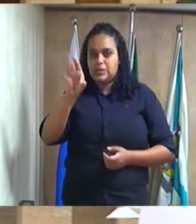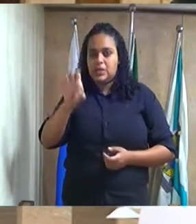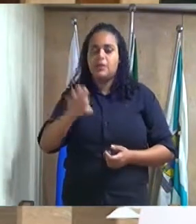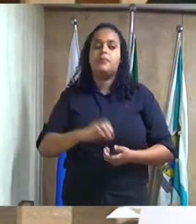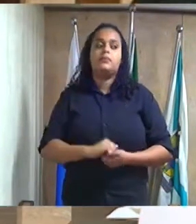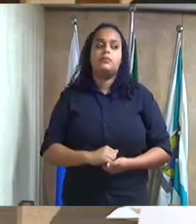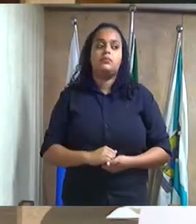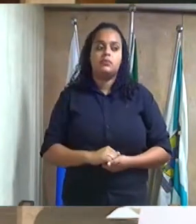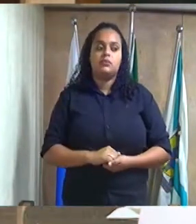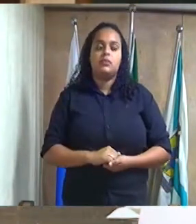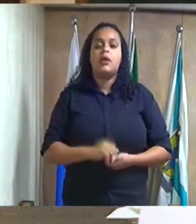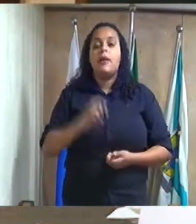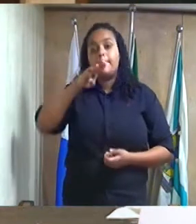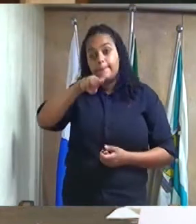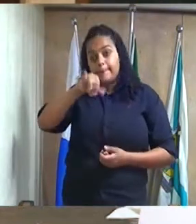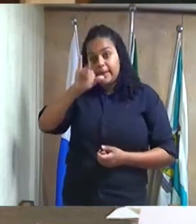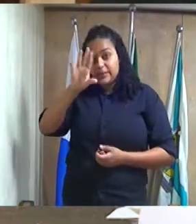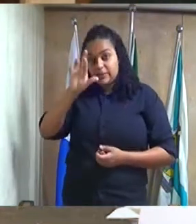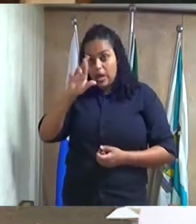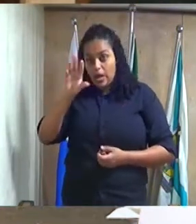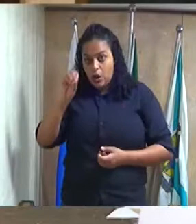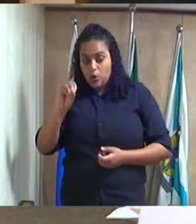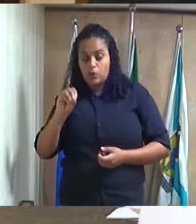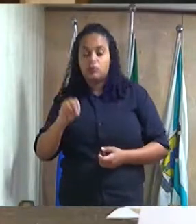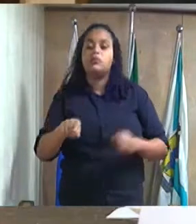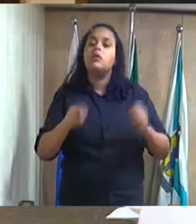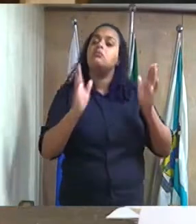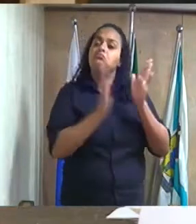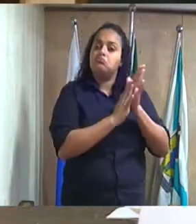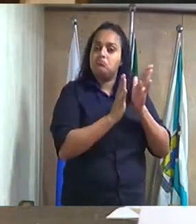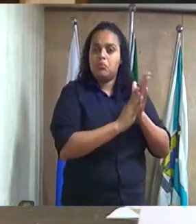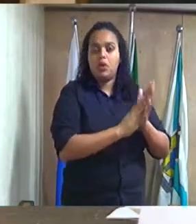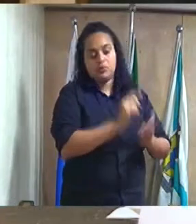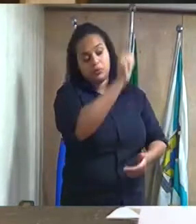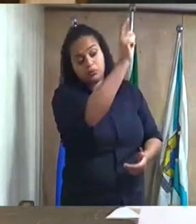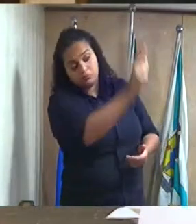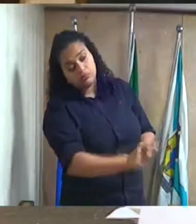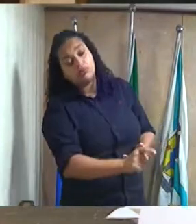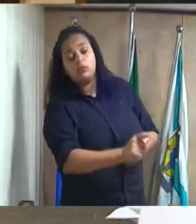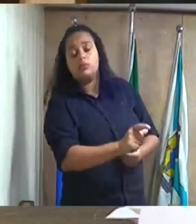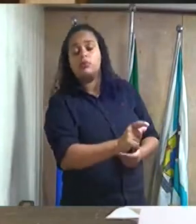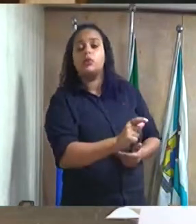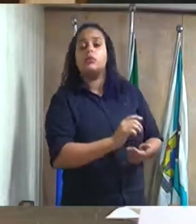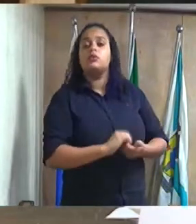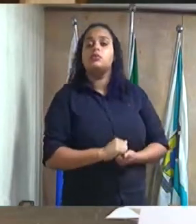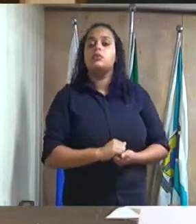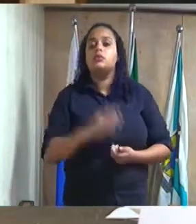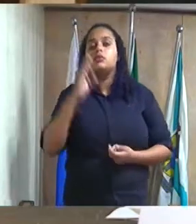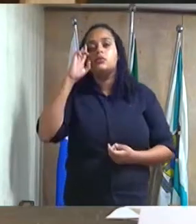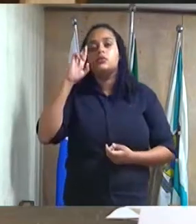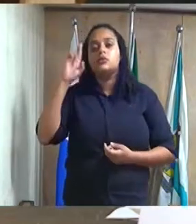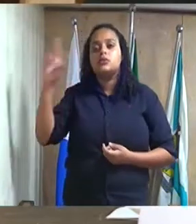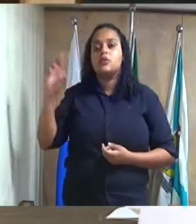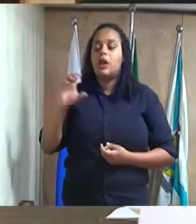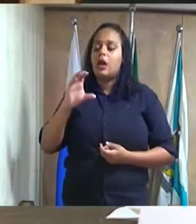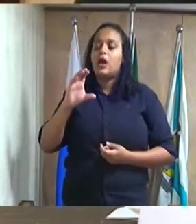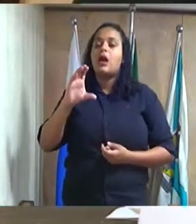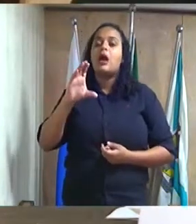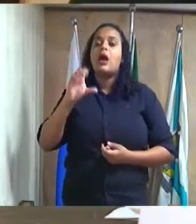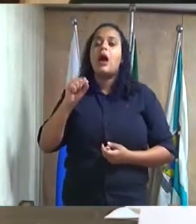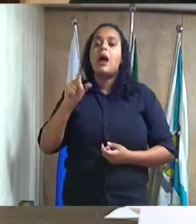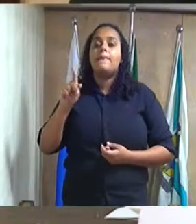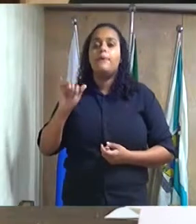do Marcelo do Seu Dino consignando moção de aplausos ao ilustríssimo senhor Cabo PM